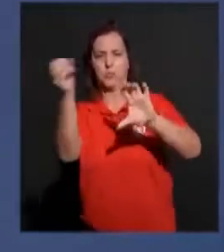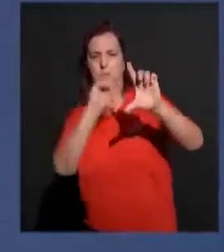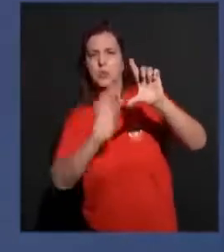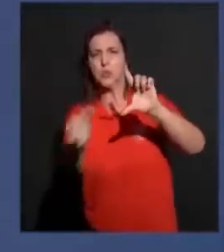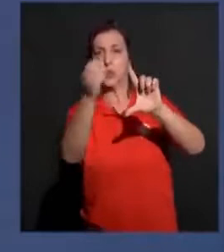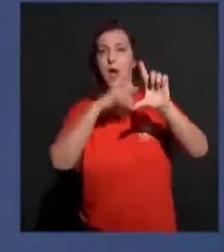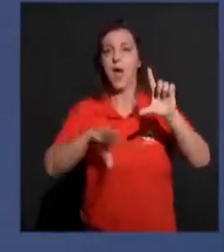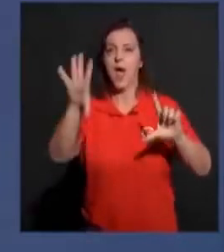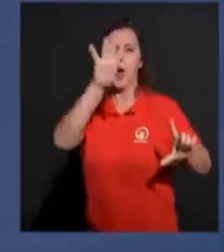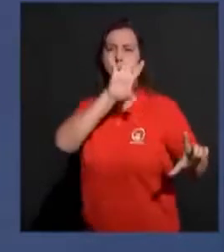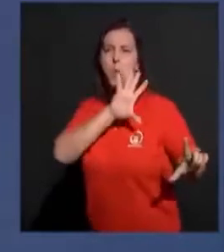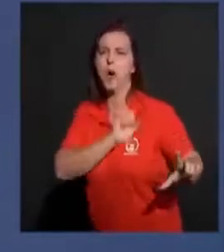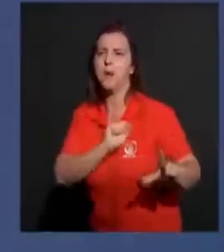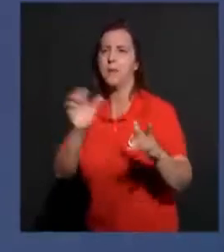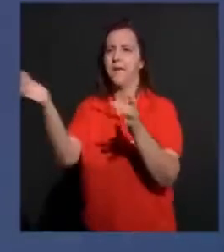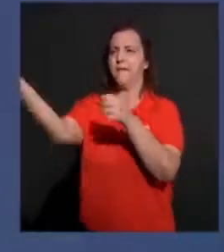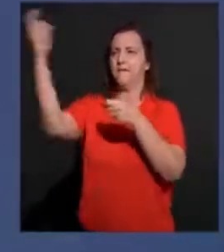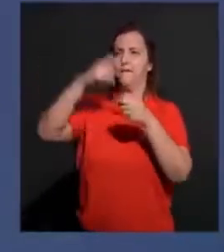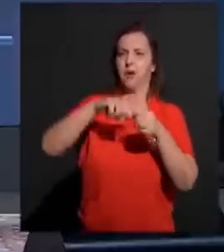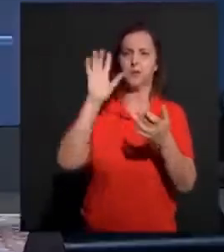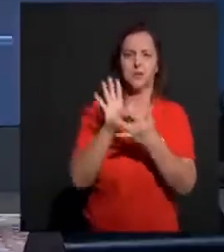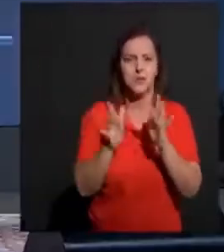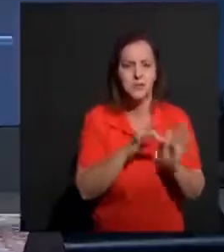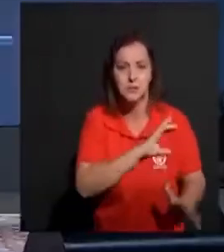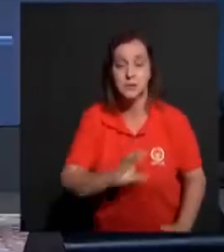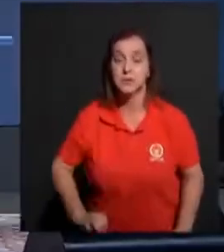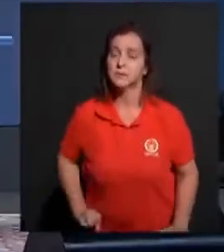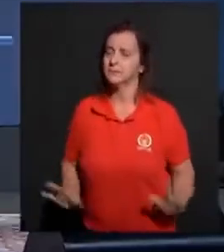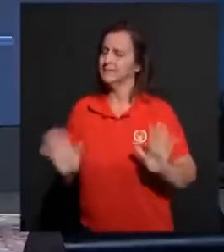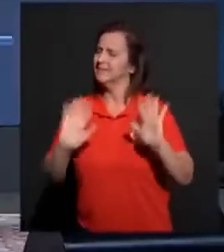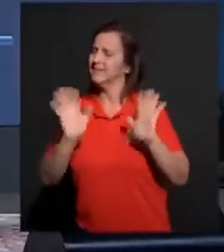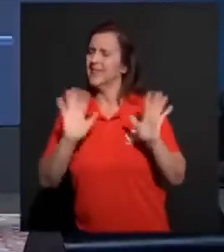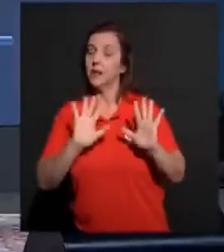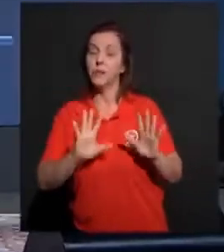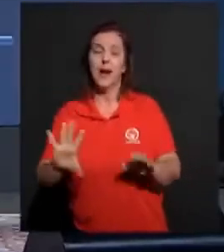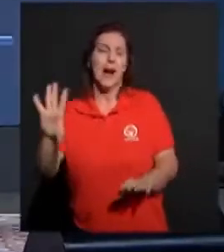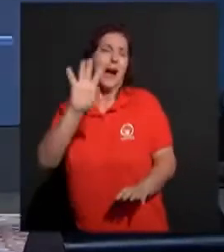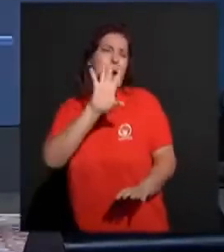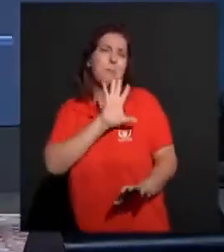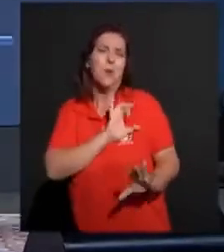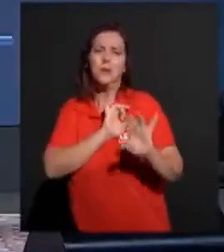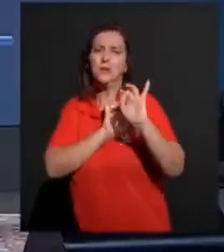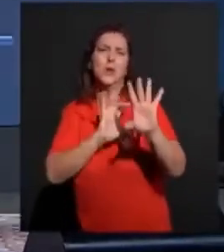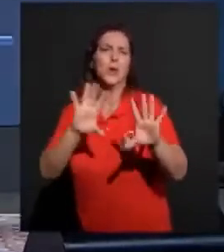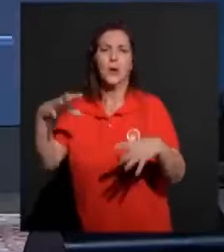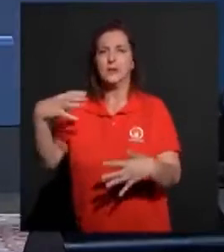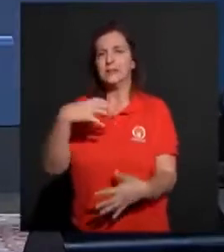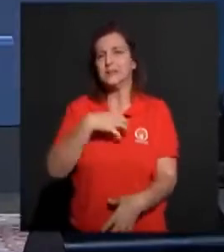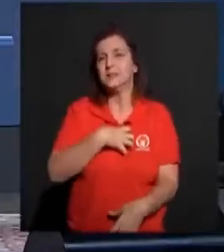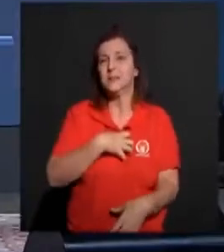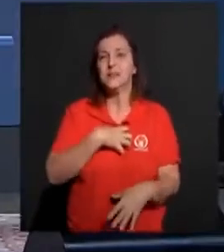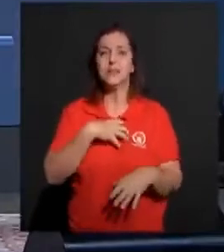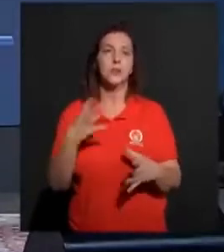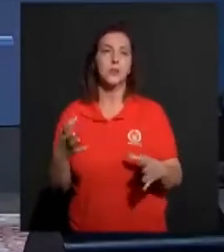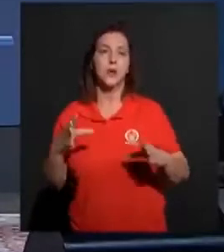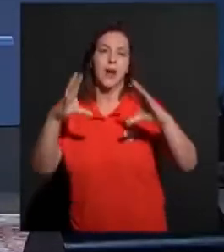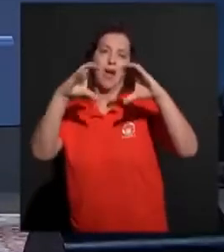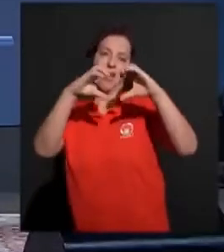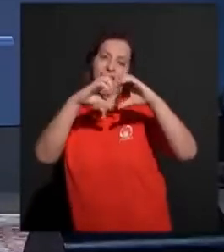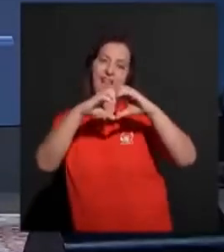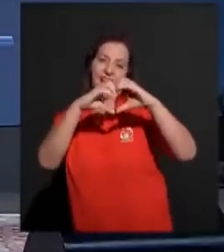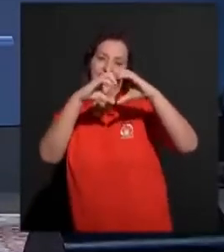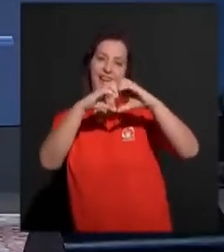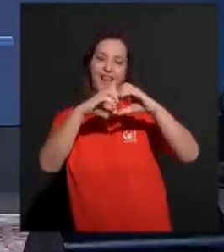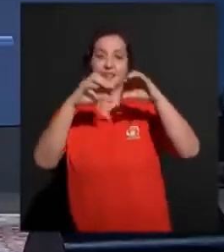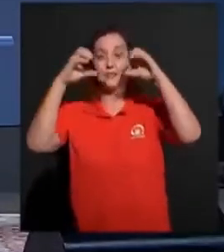Cristo. Não, vai muito mais além, porque o amor não é um sentimento, não é só aquela carinha com o coraçãozinho